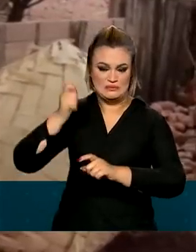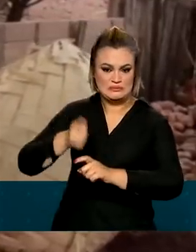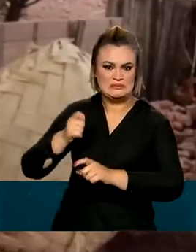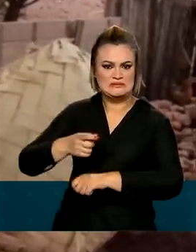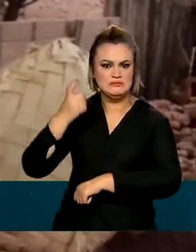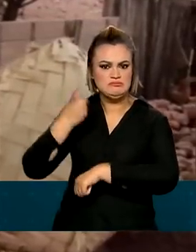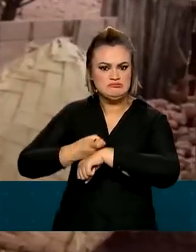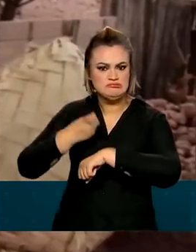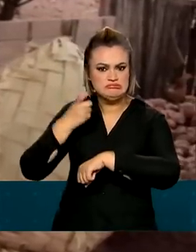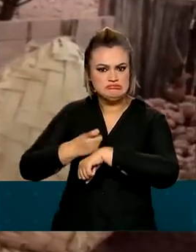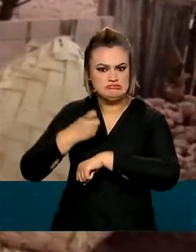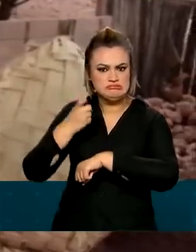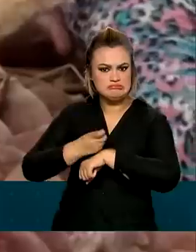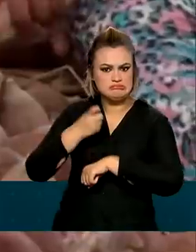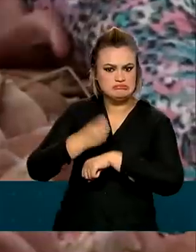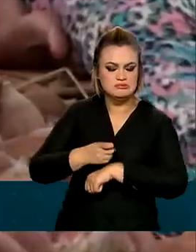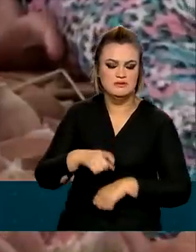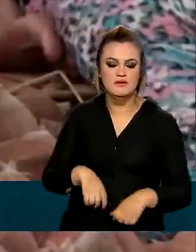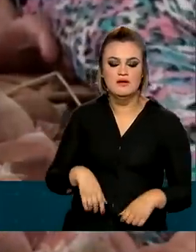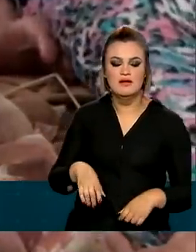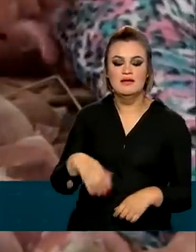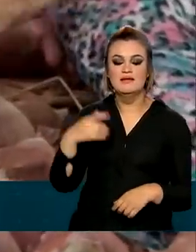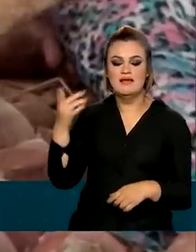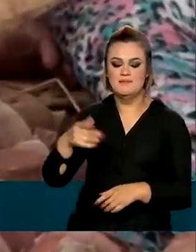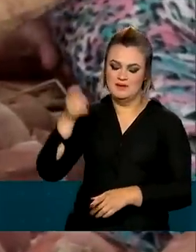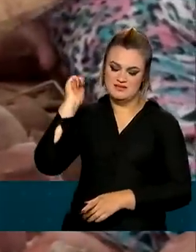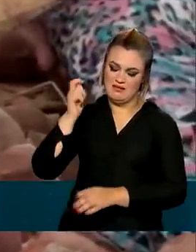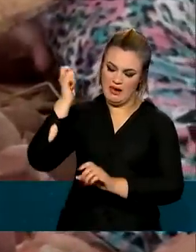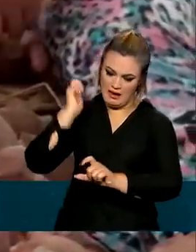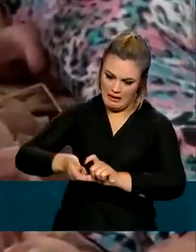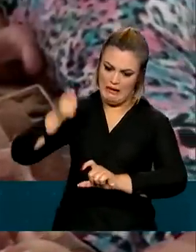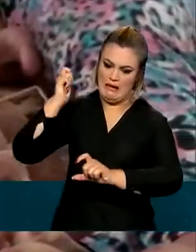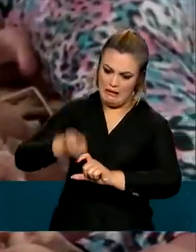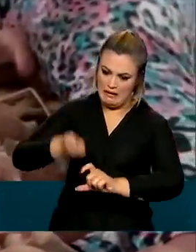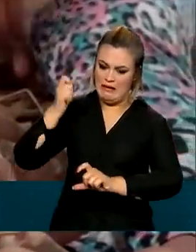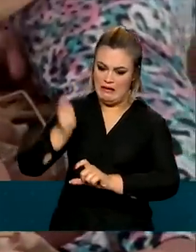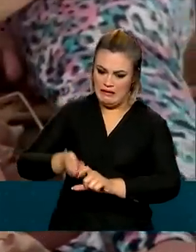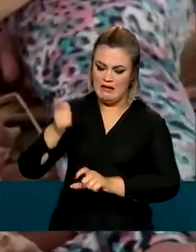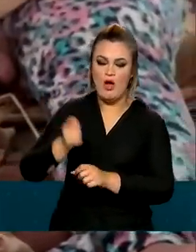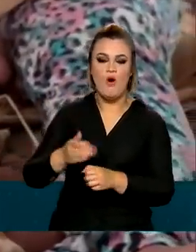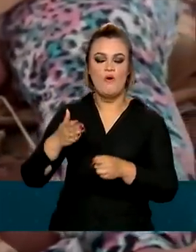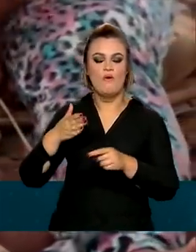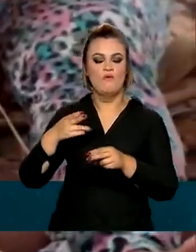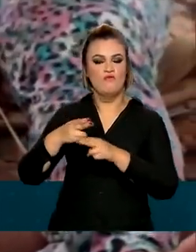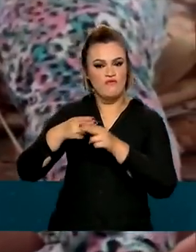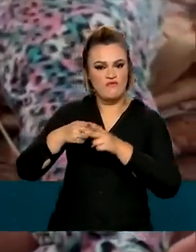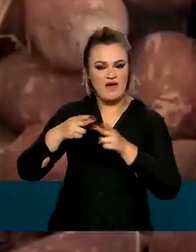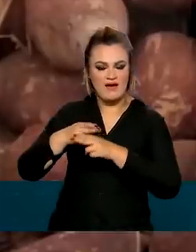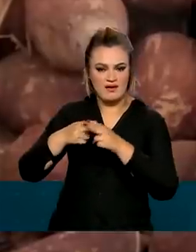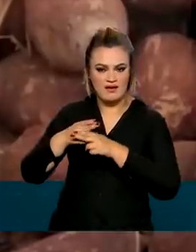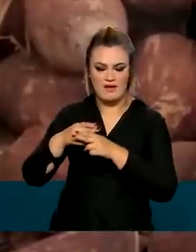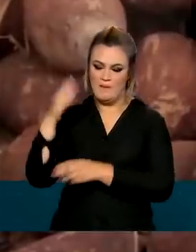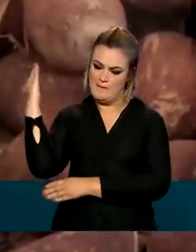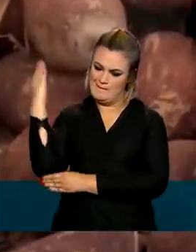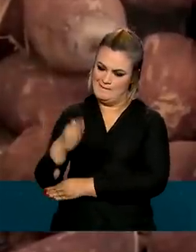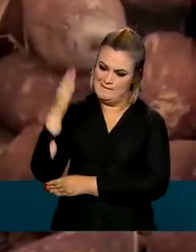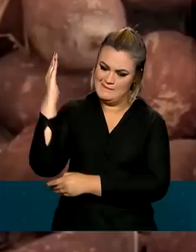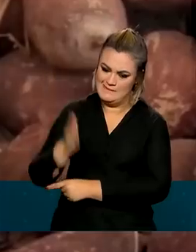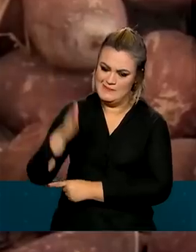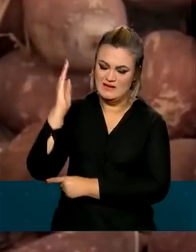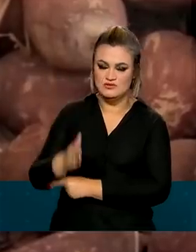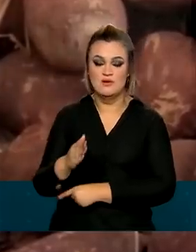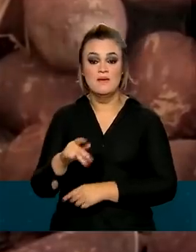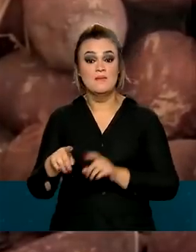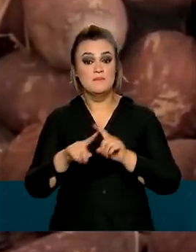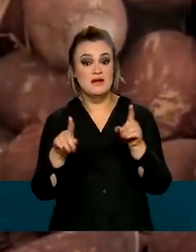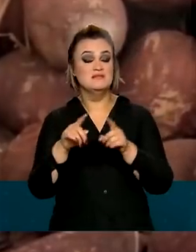é bastante resistente. A forma rudimentar é por meio do uso de facões ou machados. Para contribuir para a